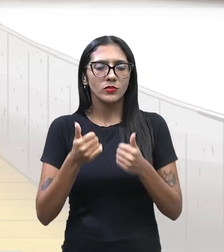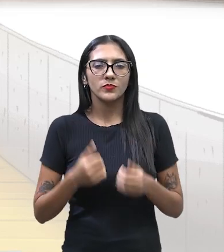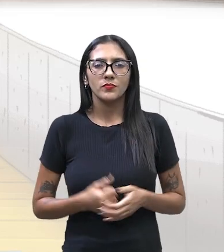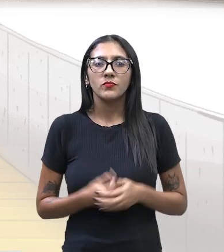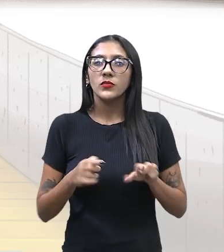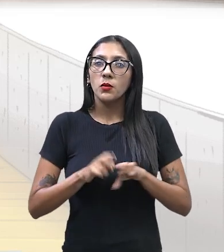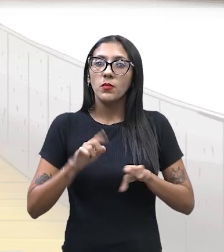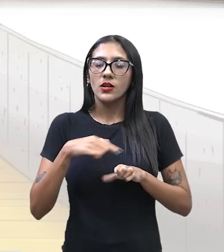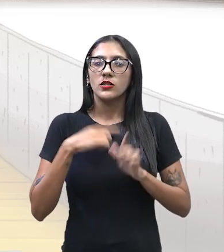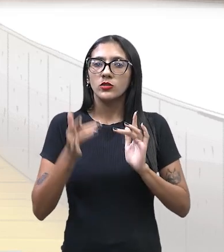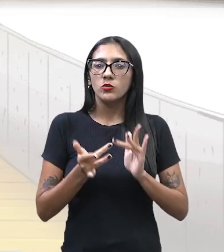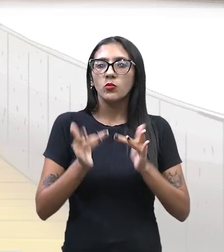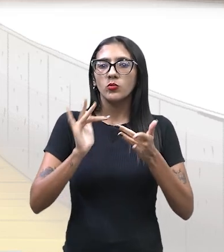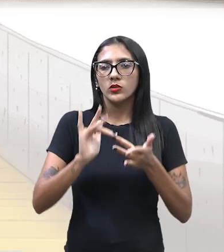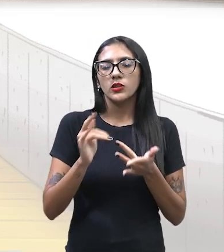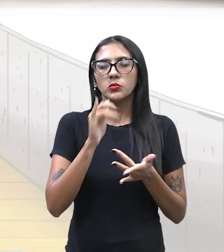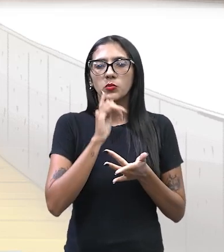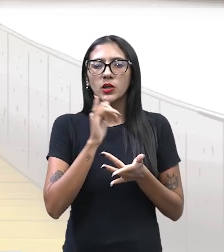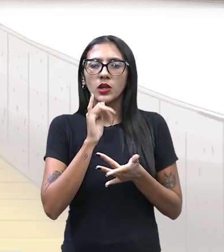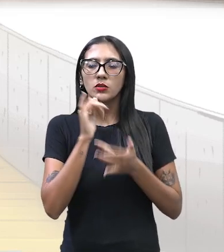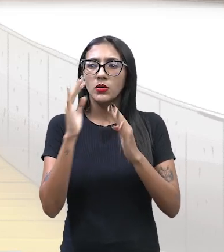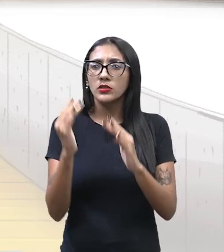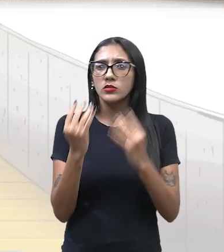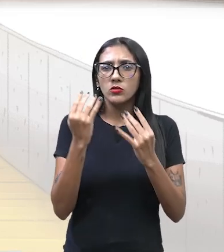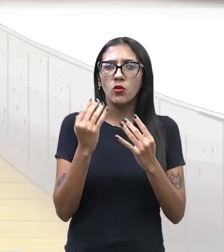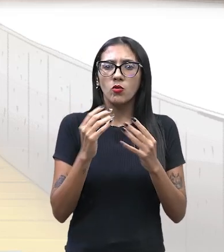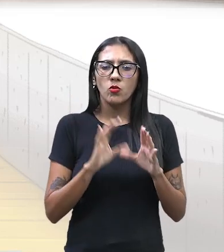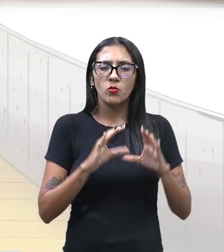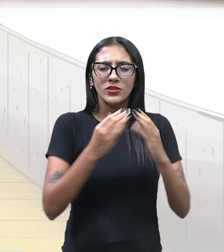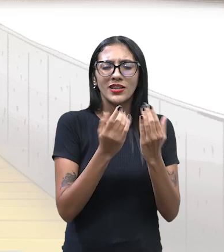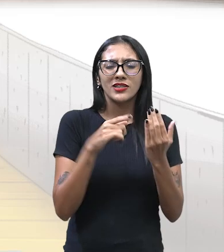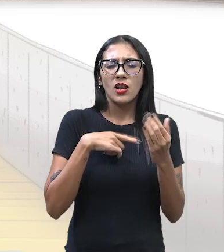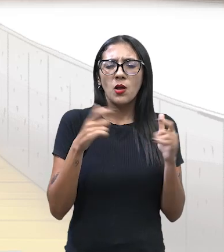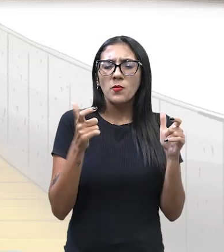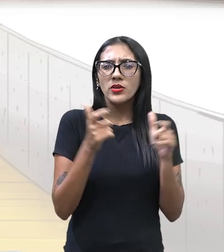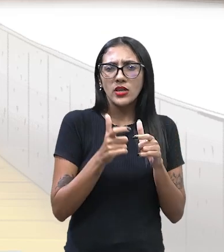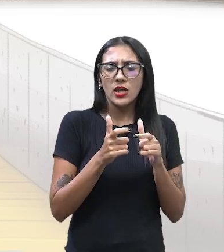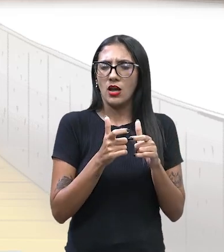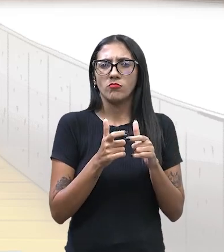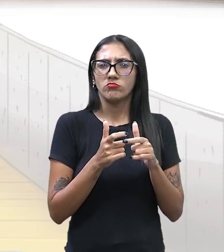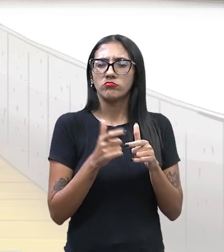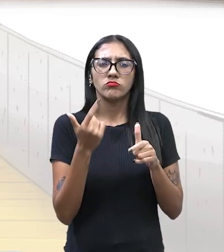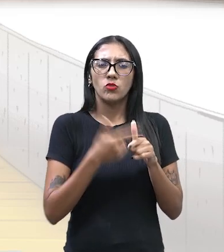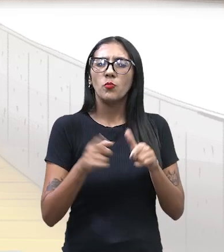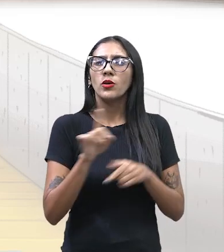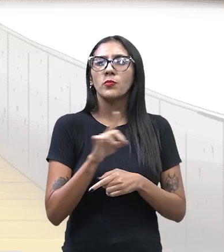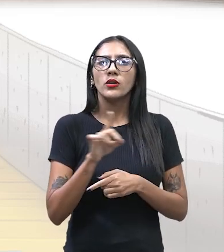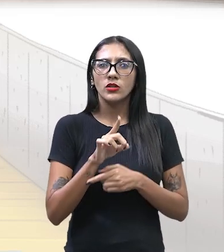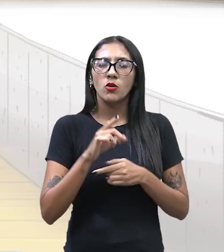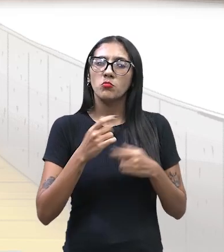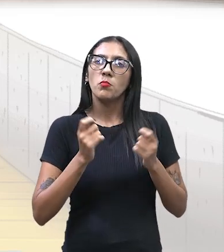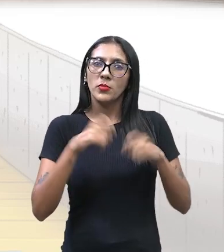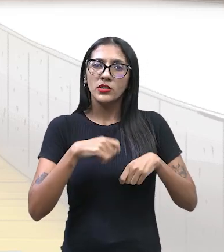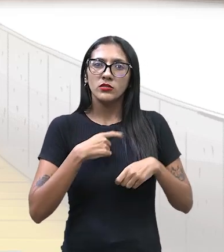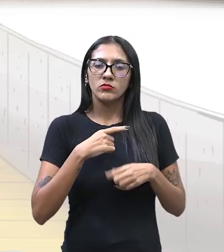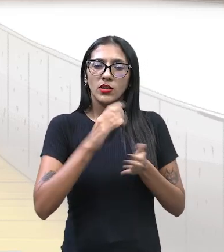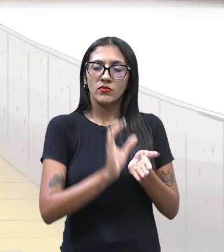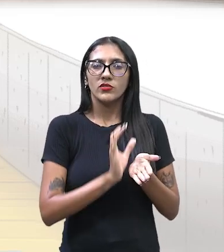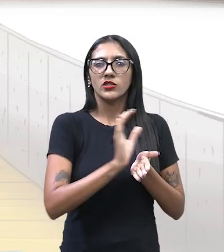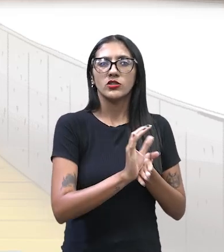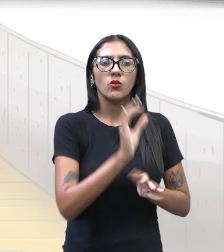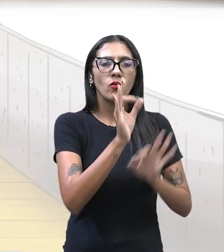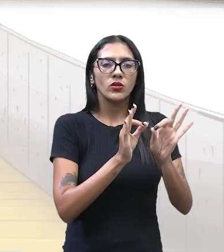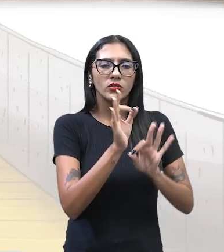contexto, chamar o atrativo. A minha comunidade é pequena, não importa. Vá, faça, invista na sua qualidade, invista na